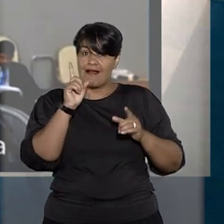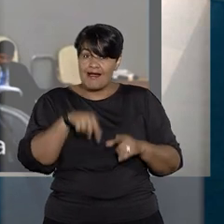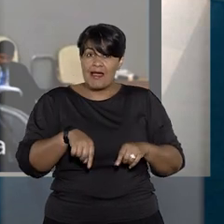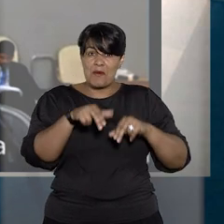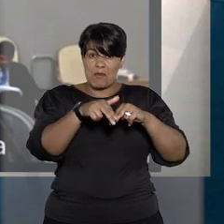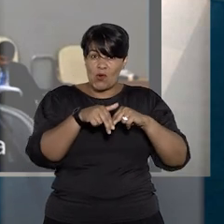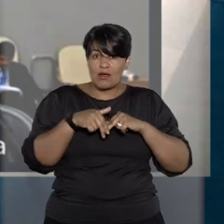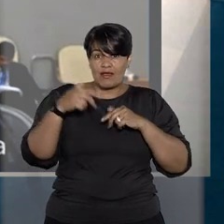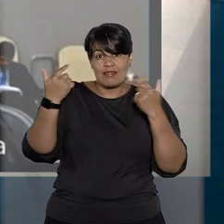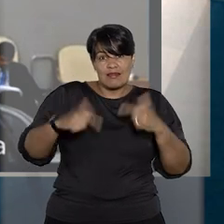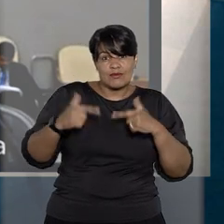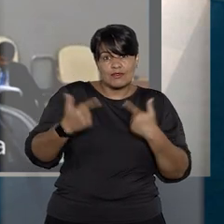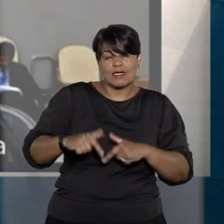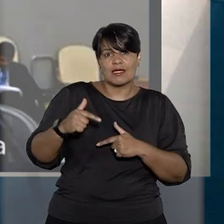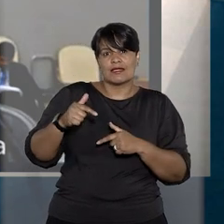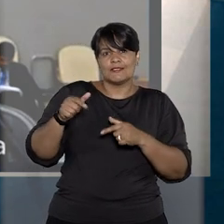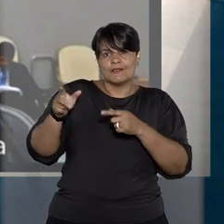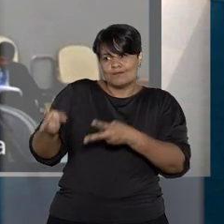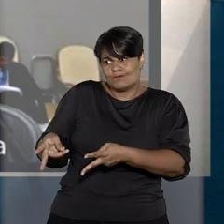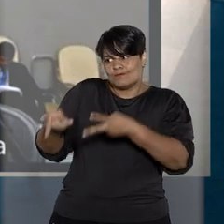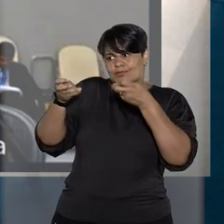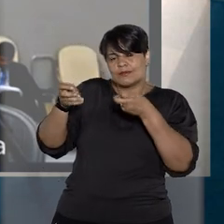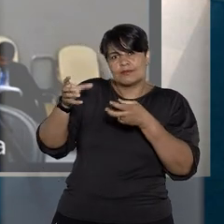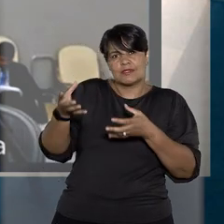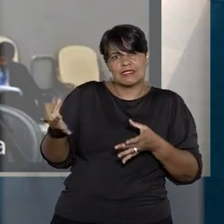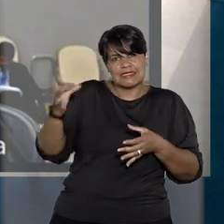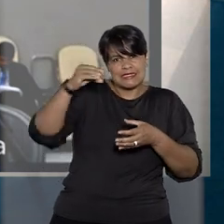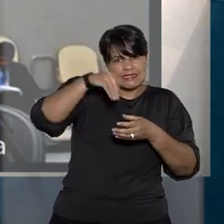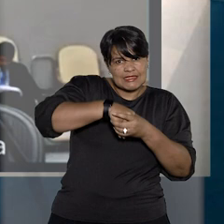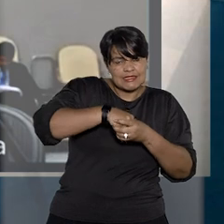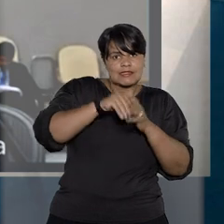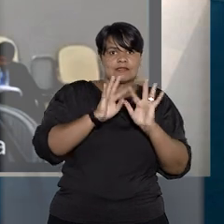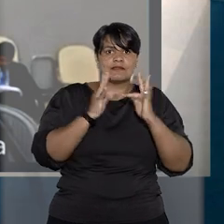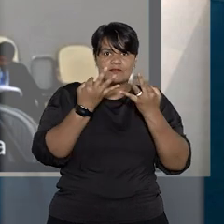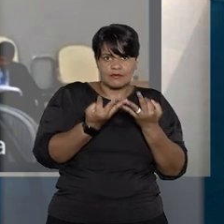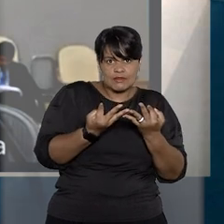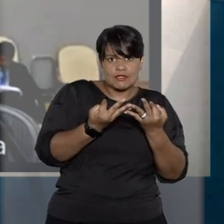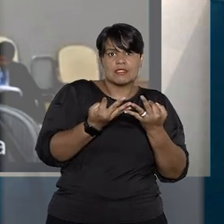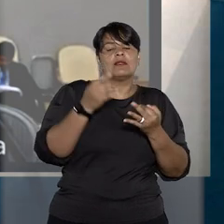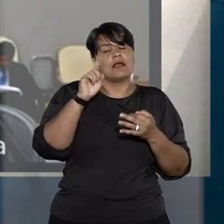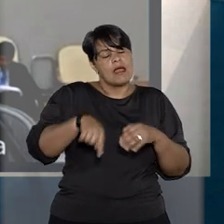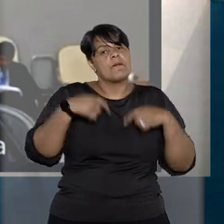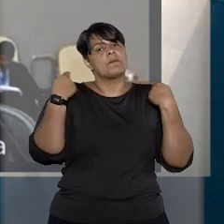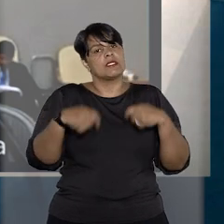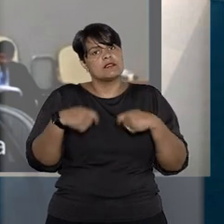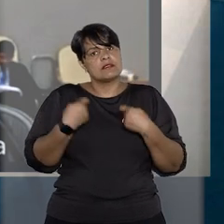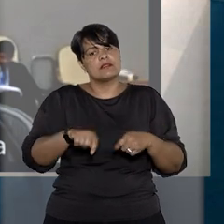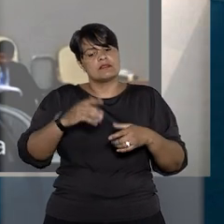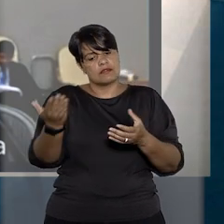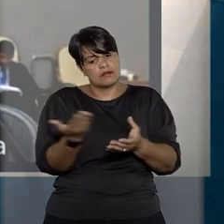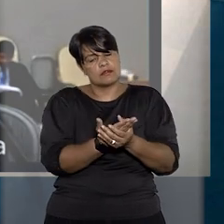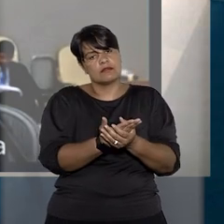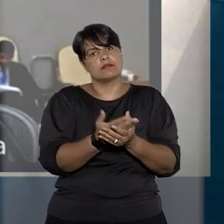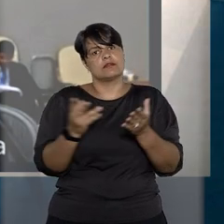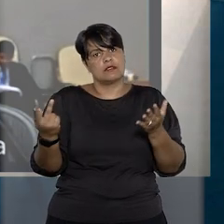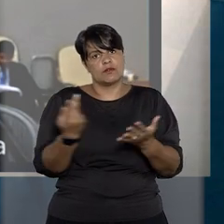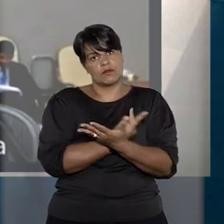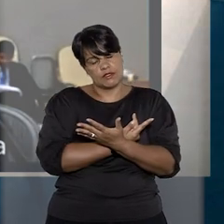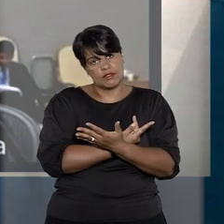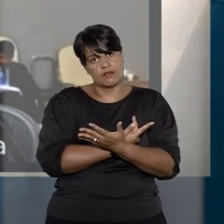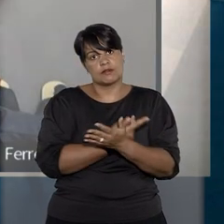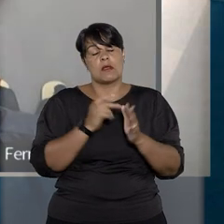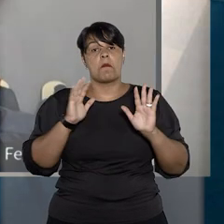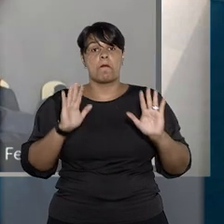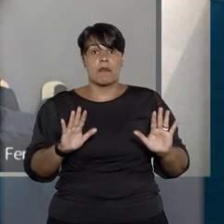justamente pela falta de reconhecimento do vínculo socioafetivo de primeiro grau é que foi necessário o ajuizamento da ação,